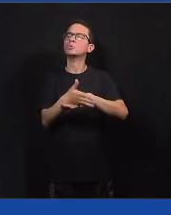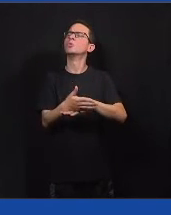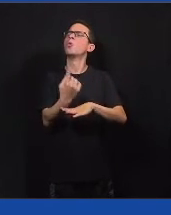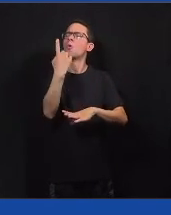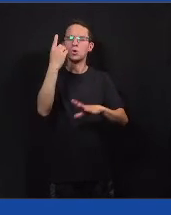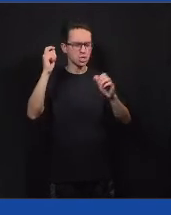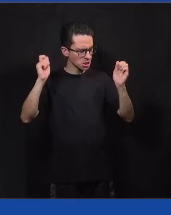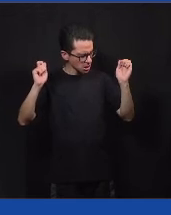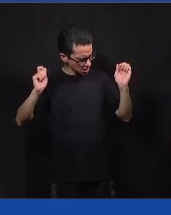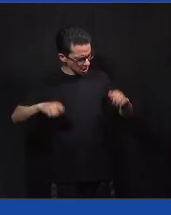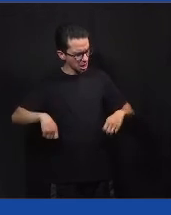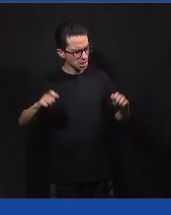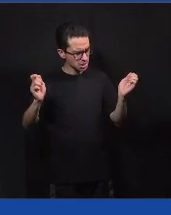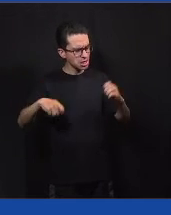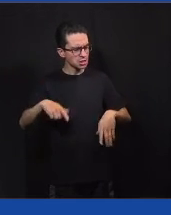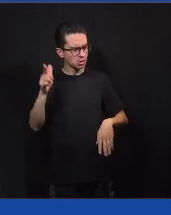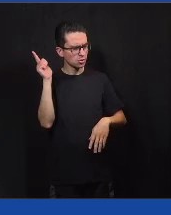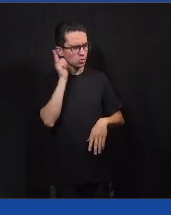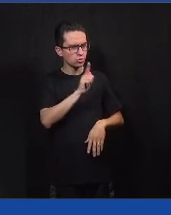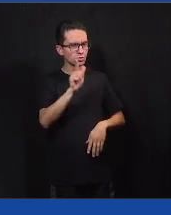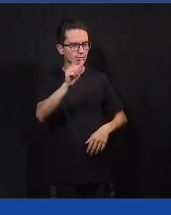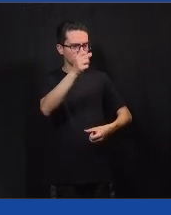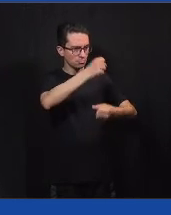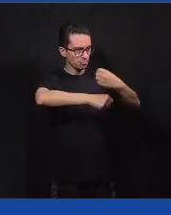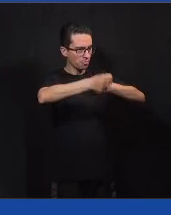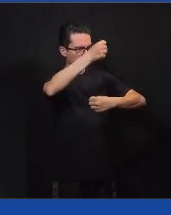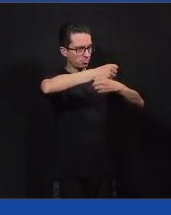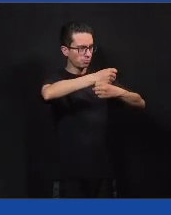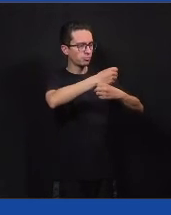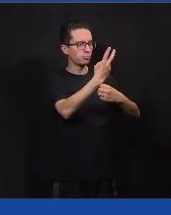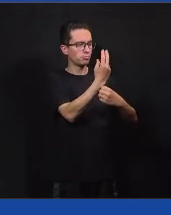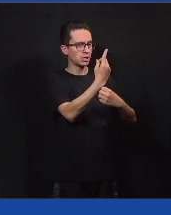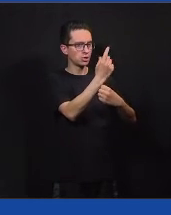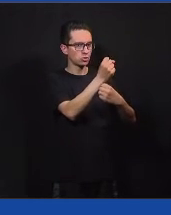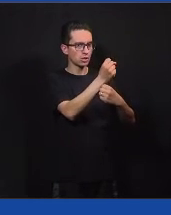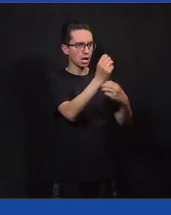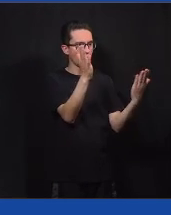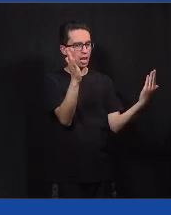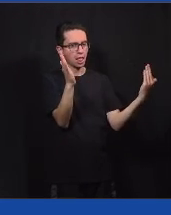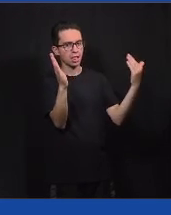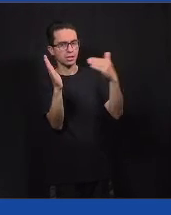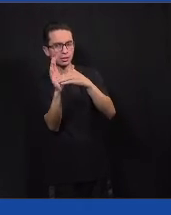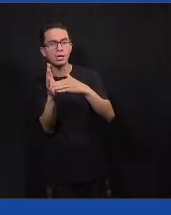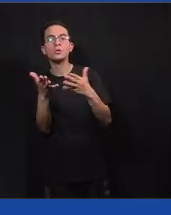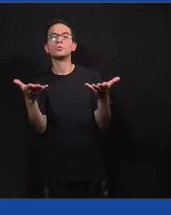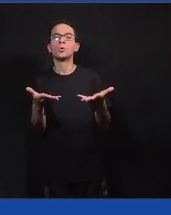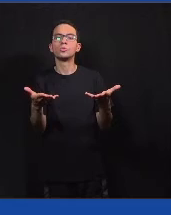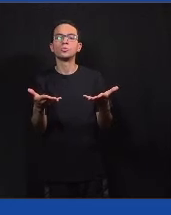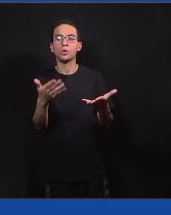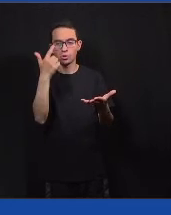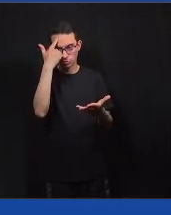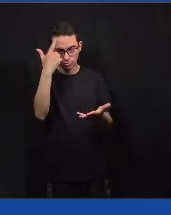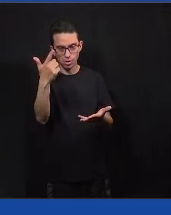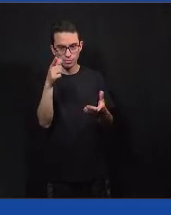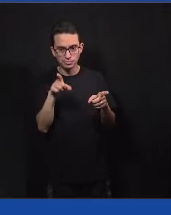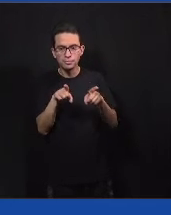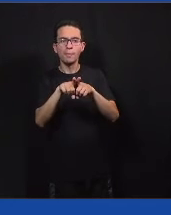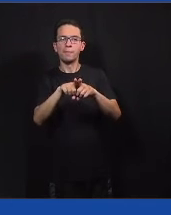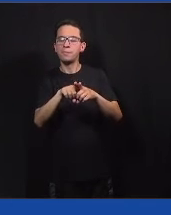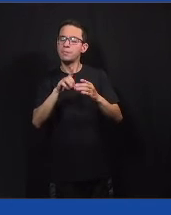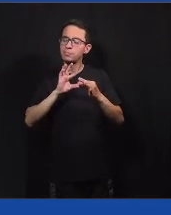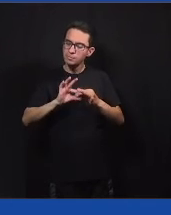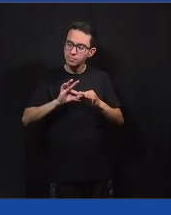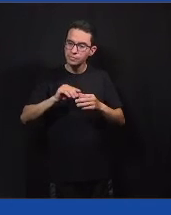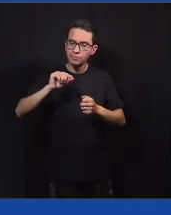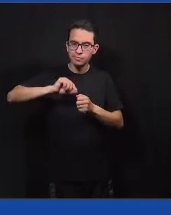e vem consolidando desde lá em 2018 é a consulta Cidades Sustentáveis, que é uma consulta realizada em parceria com o ONU